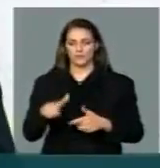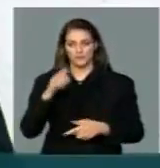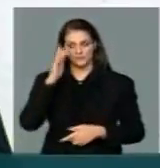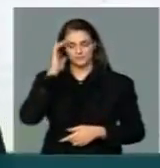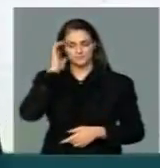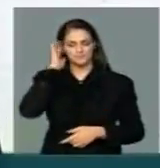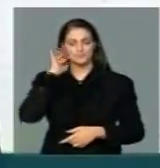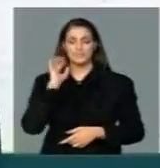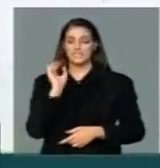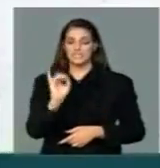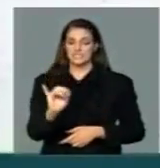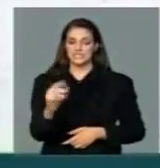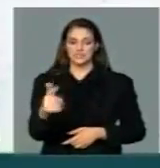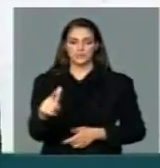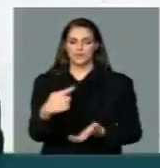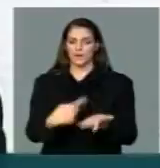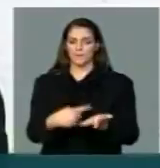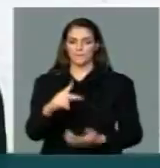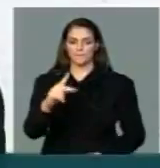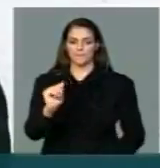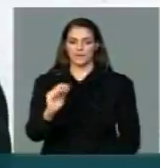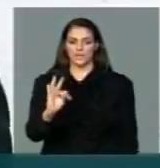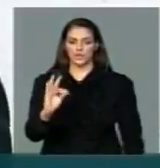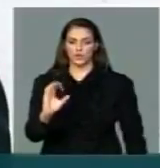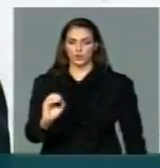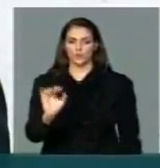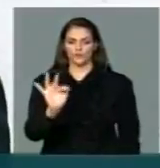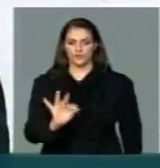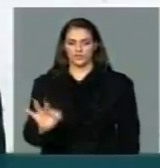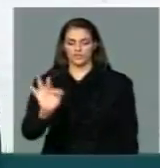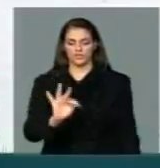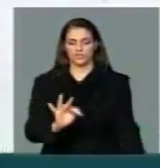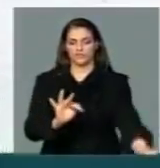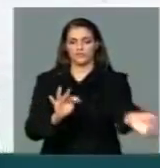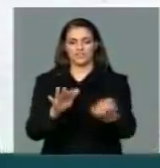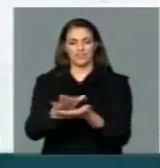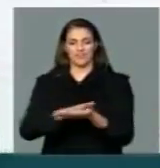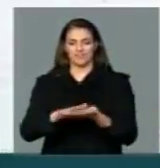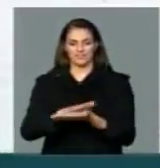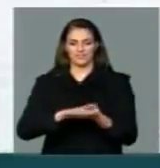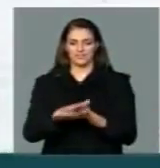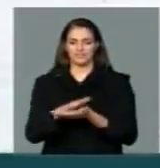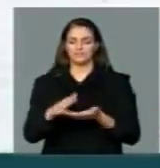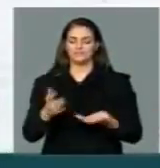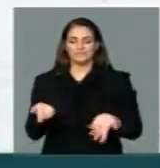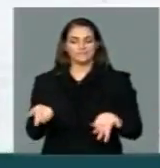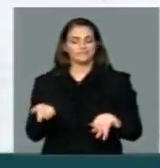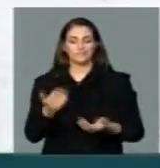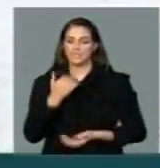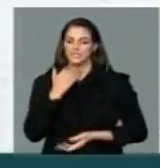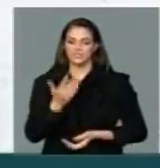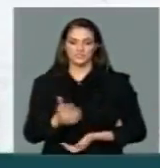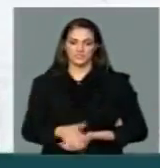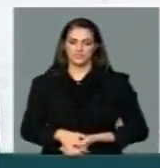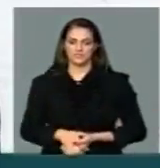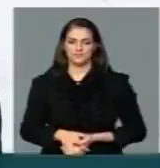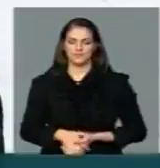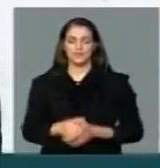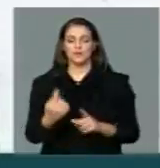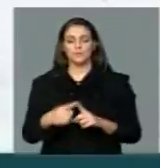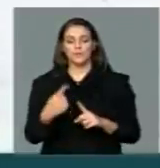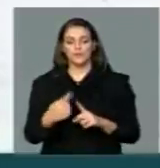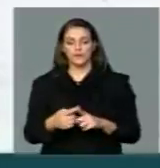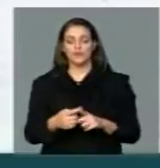Pacto Federativo, se esse Congresso, se essa Câmara não tomar como meta mudar o Pacto Federativo, a grande maioria dos